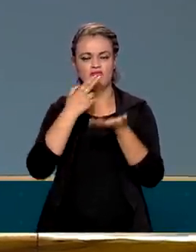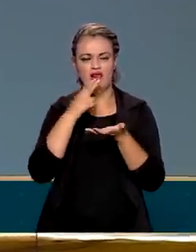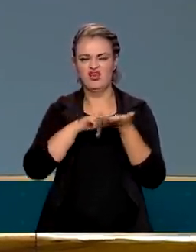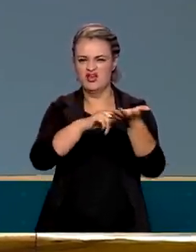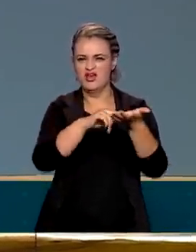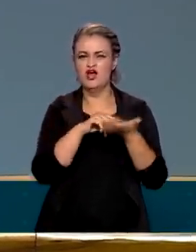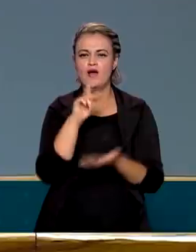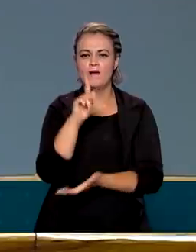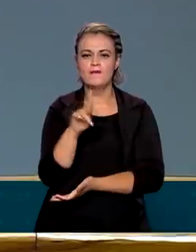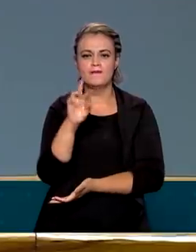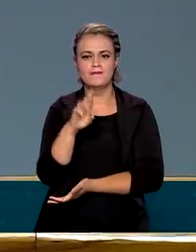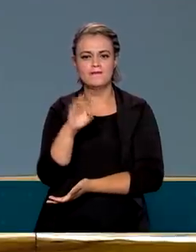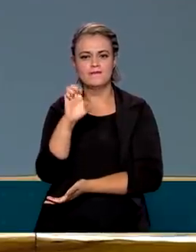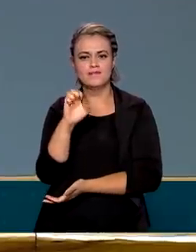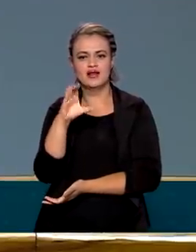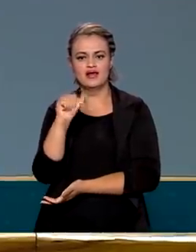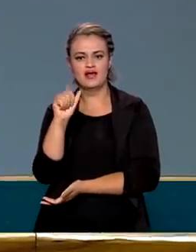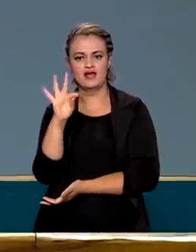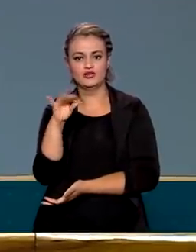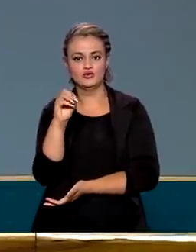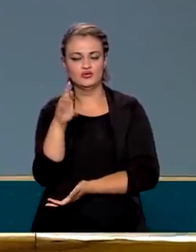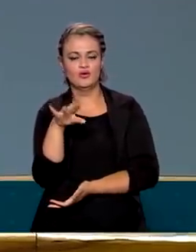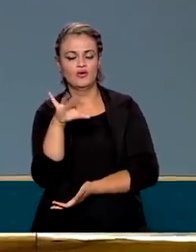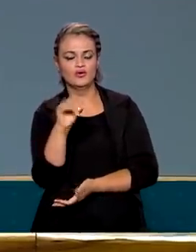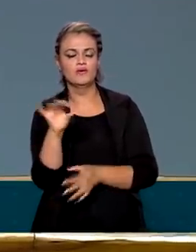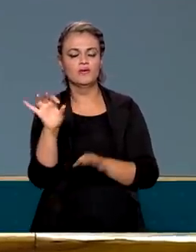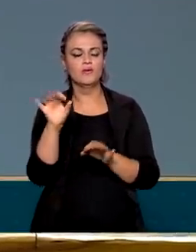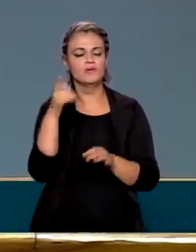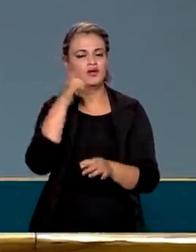o espaço fiscal para fazermos o programa social.